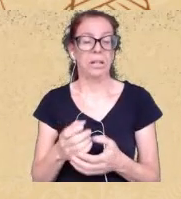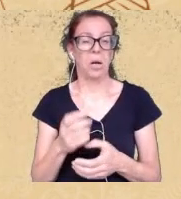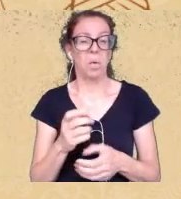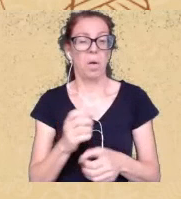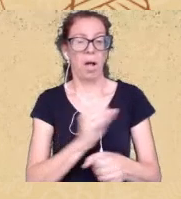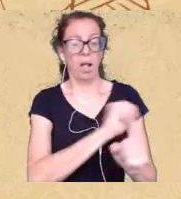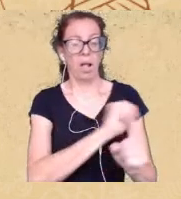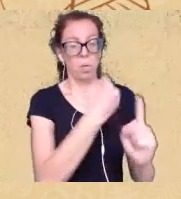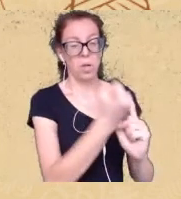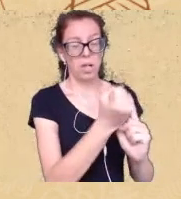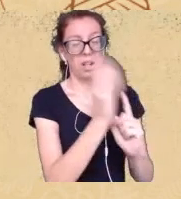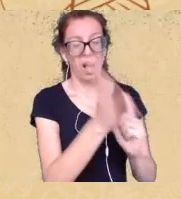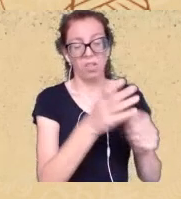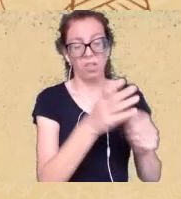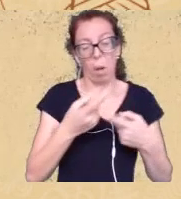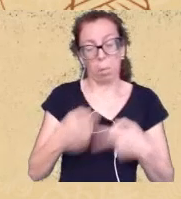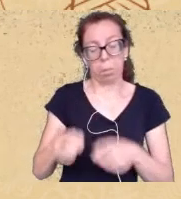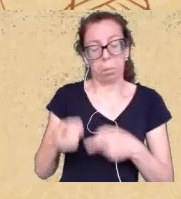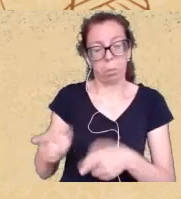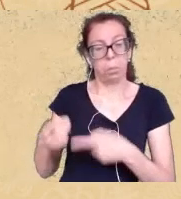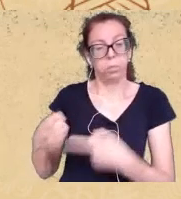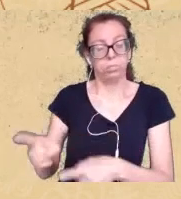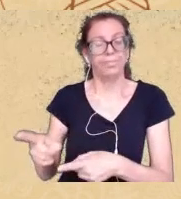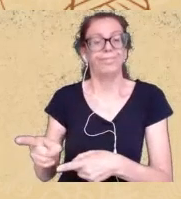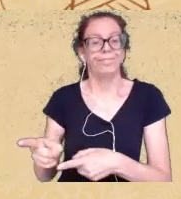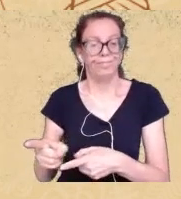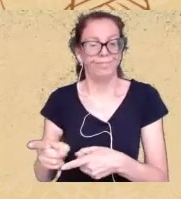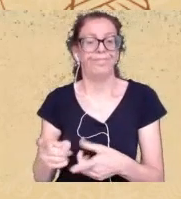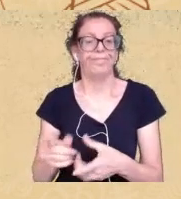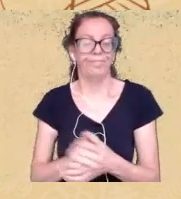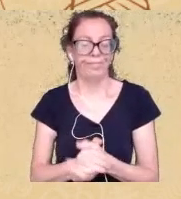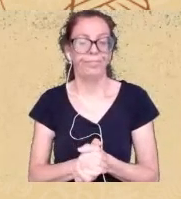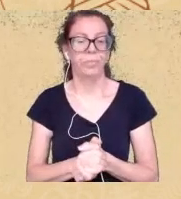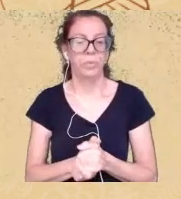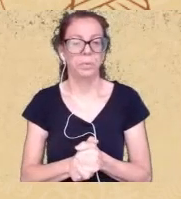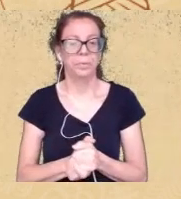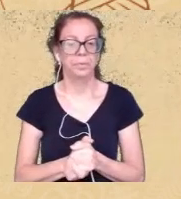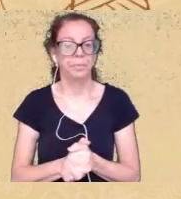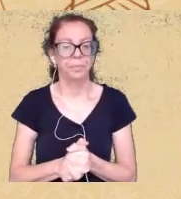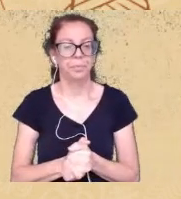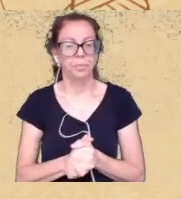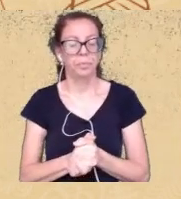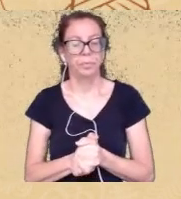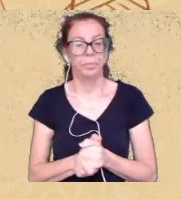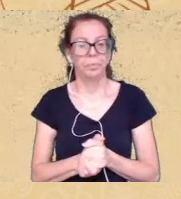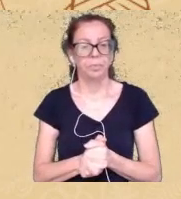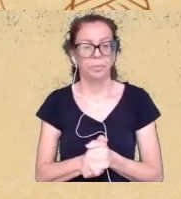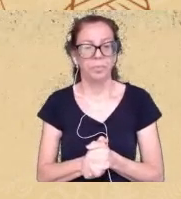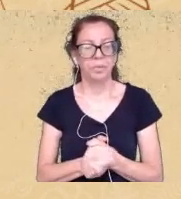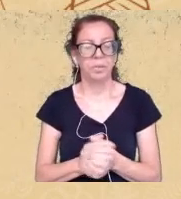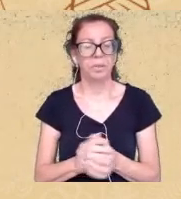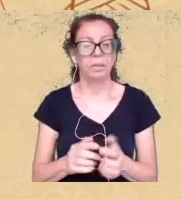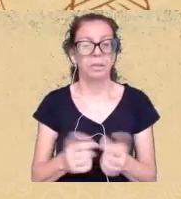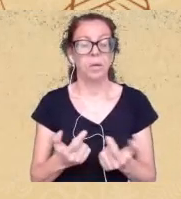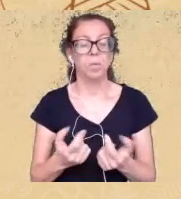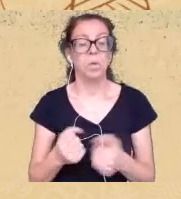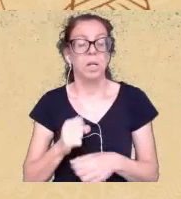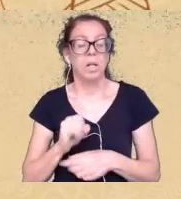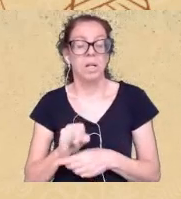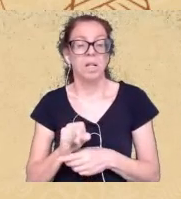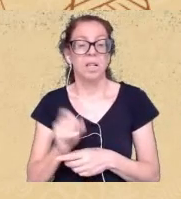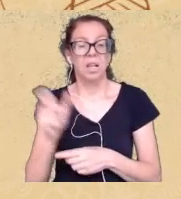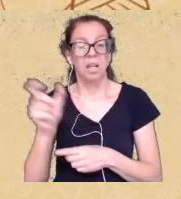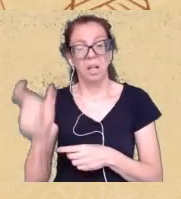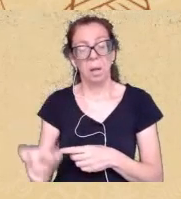fato ter feito aquilo que se acusa então ser suspeito de algo é um pagamento